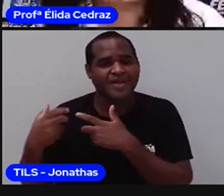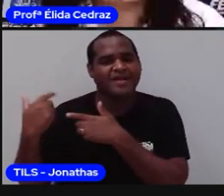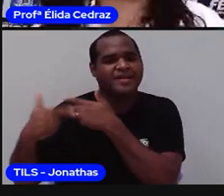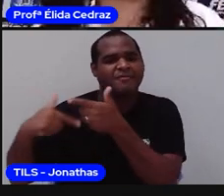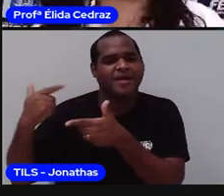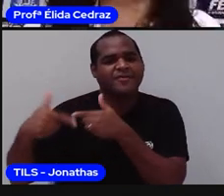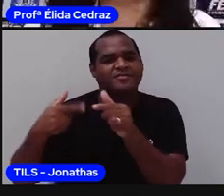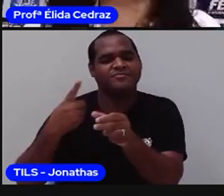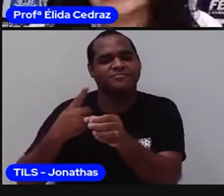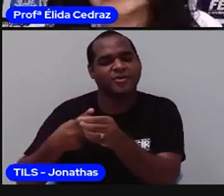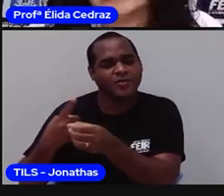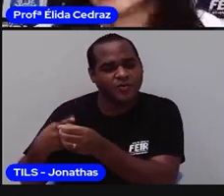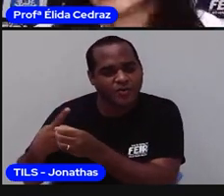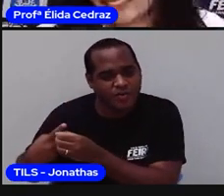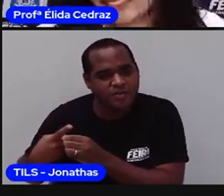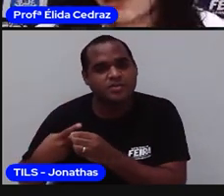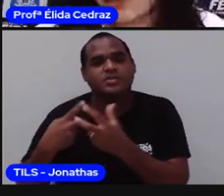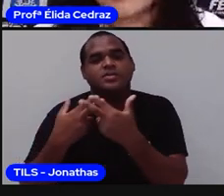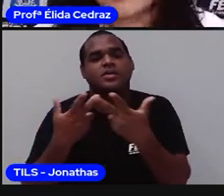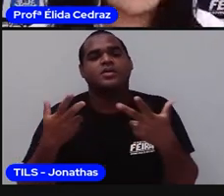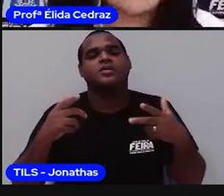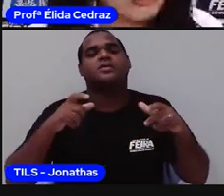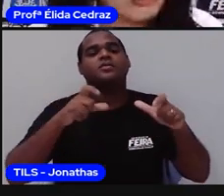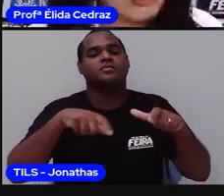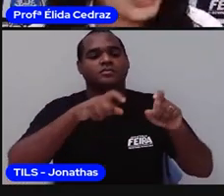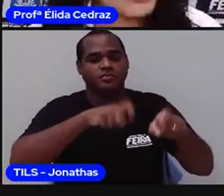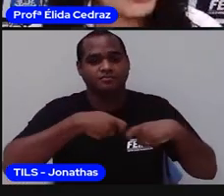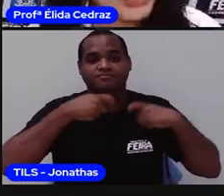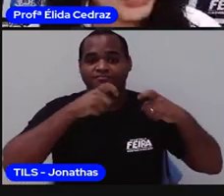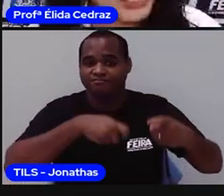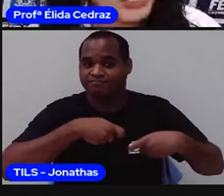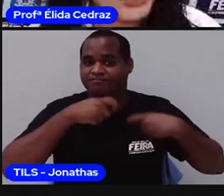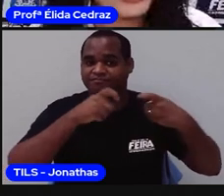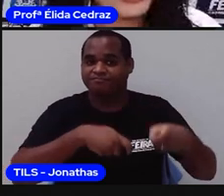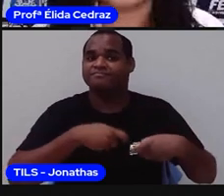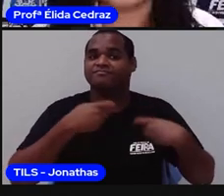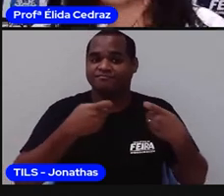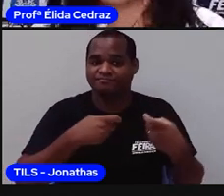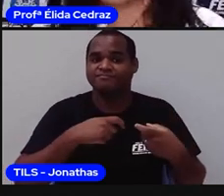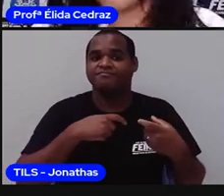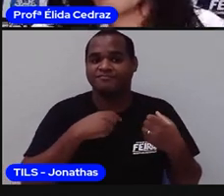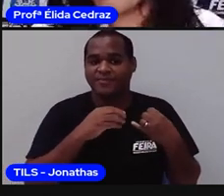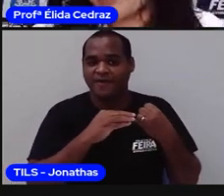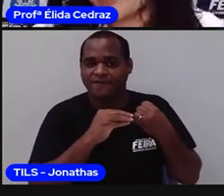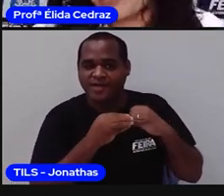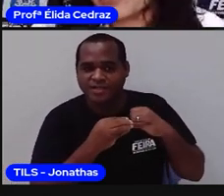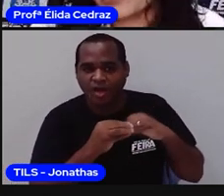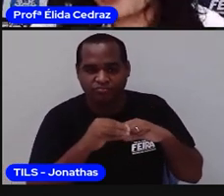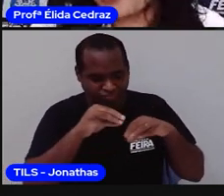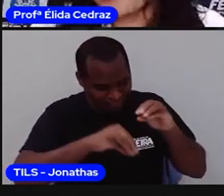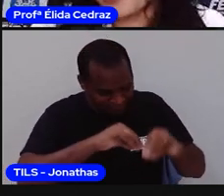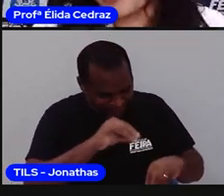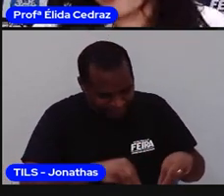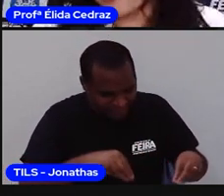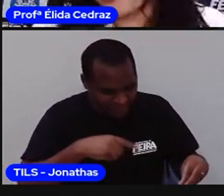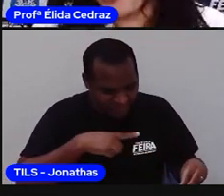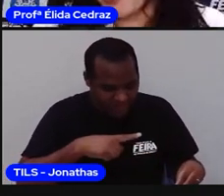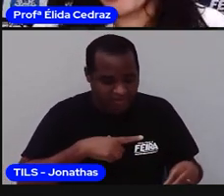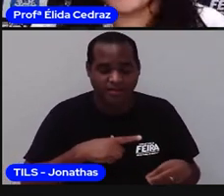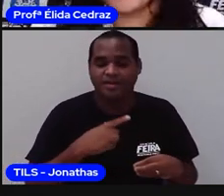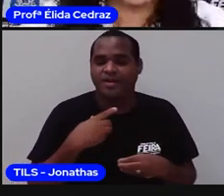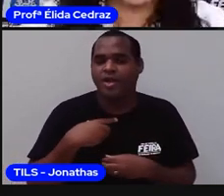branco e ainda ia na roça plantar feijão e machixe. Eu fui uma criança que eu tive essa